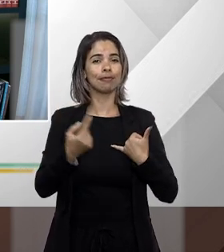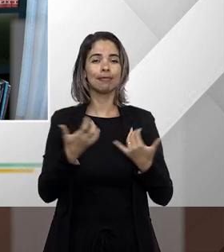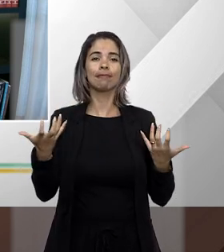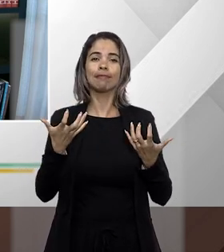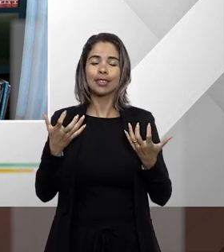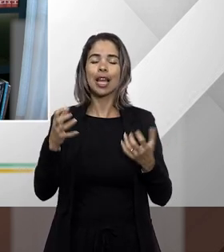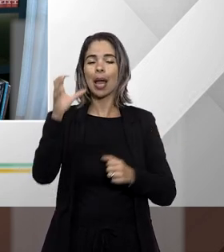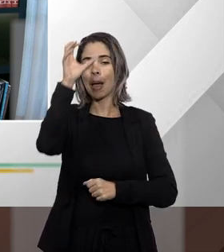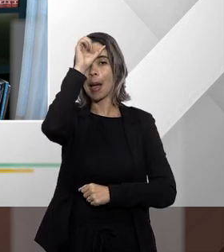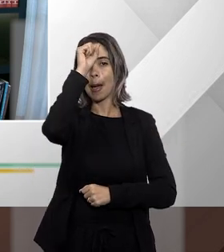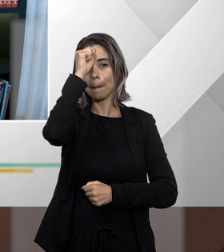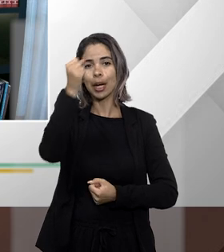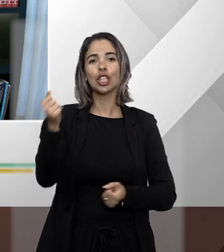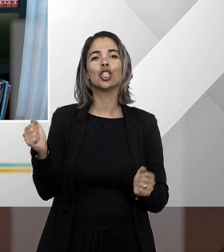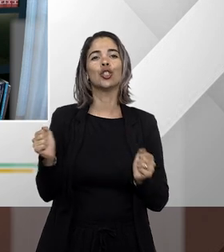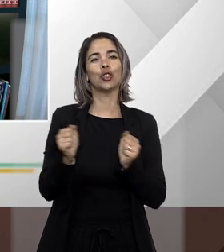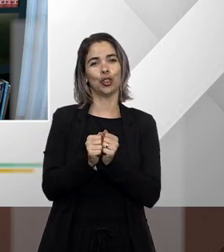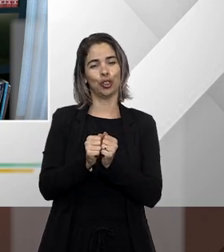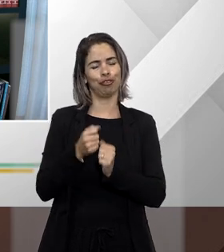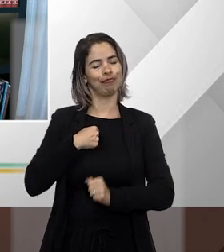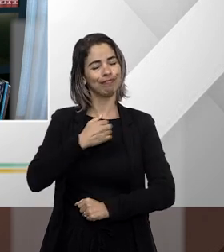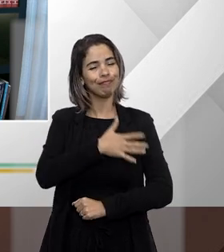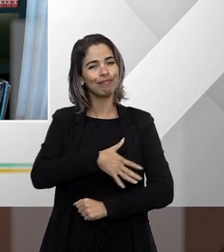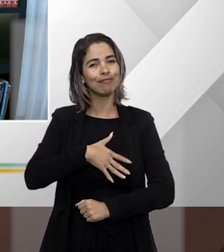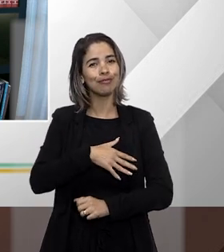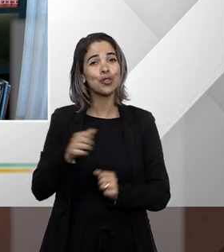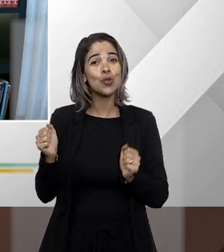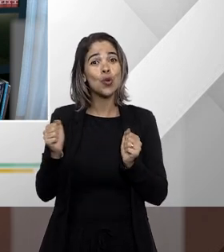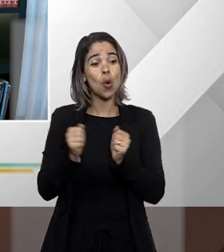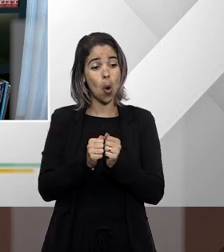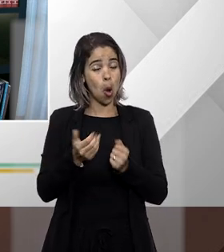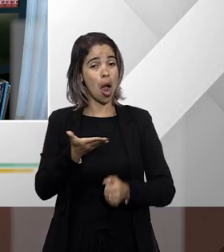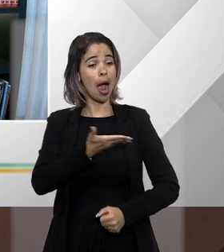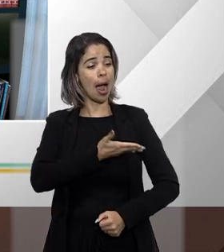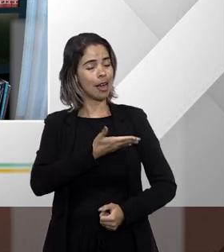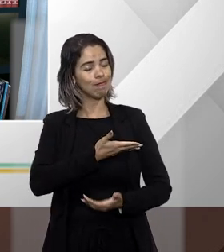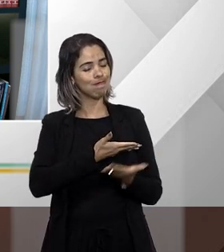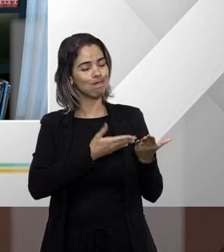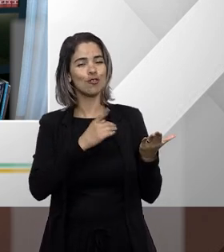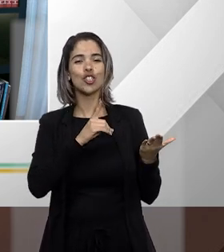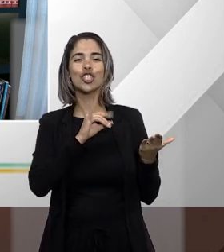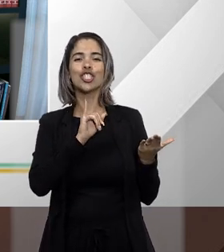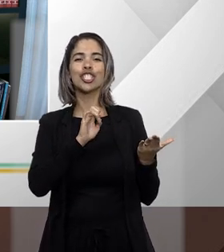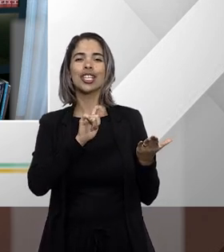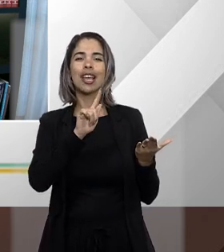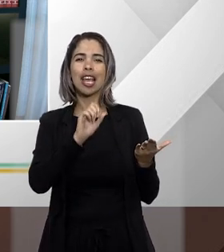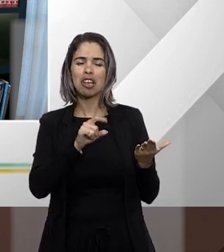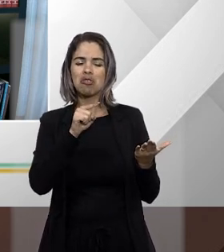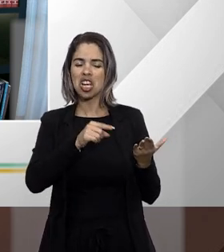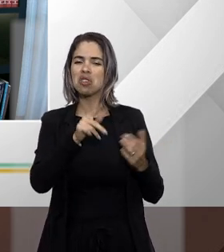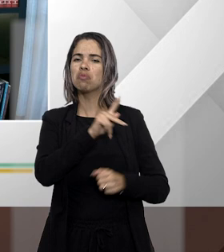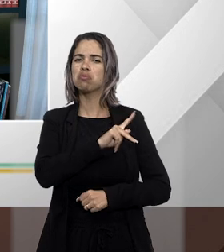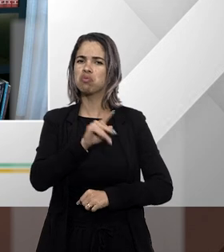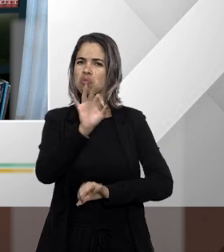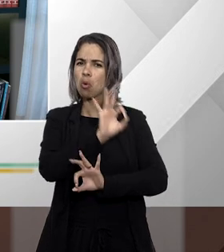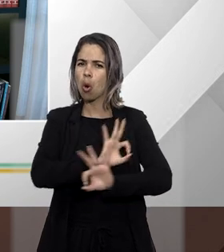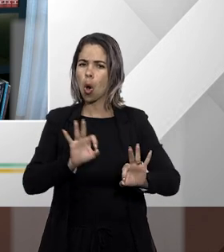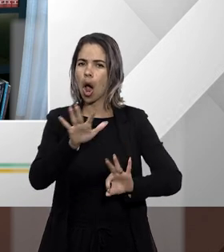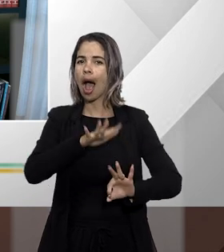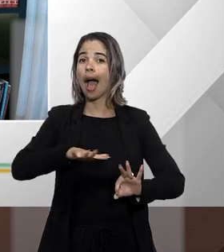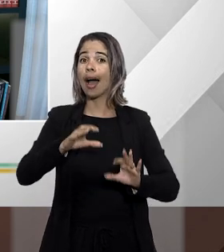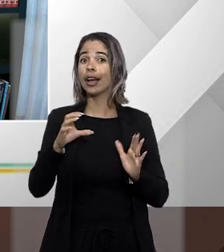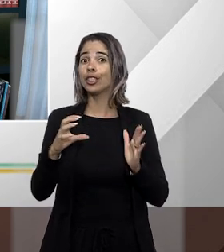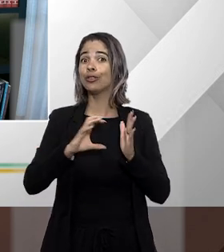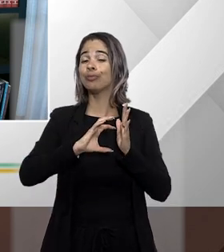satisfação estar do lado do colega doutor Diego um renomado professor da área de concursos públicos e que podemos